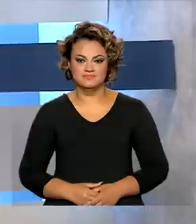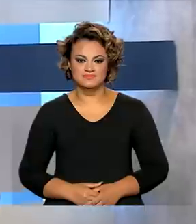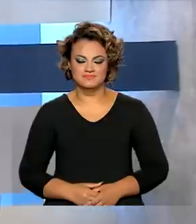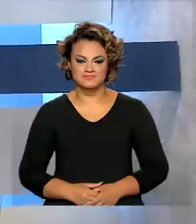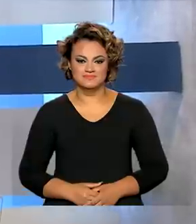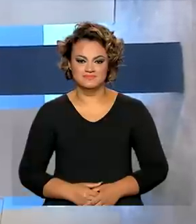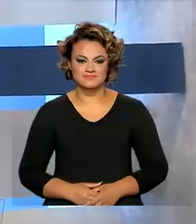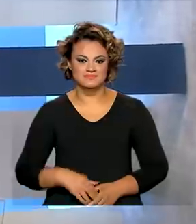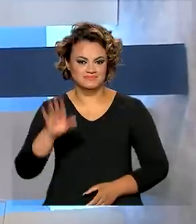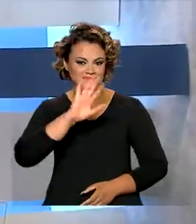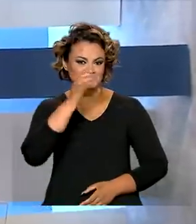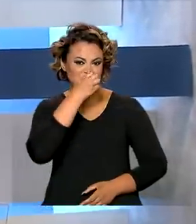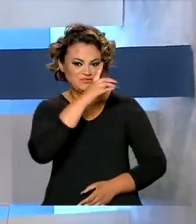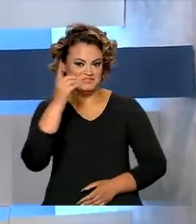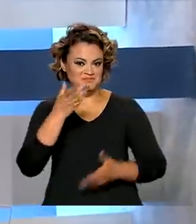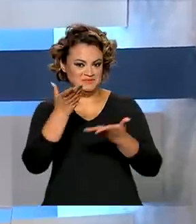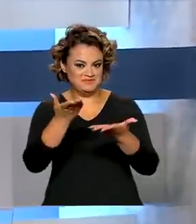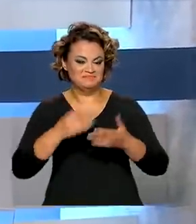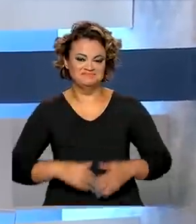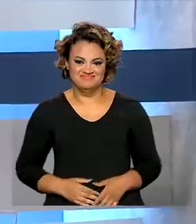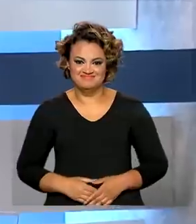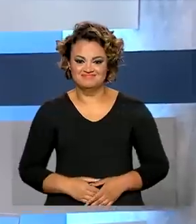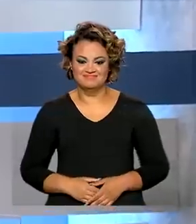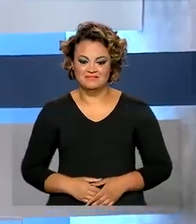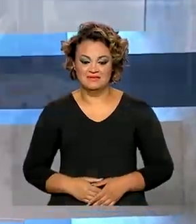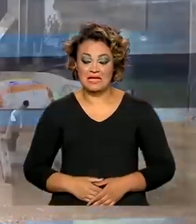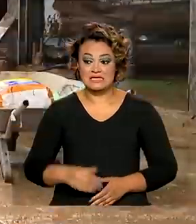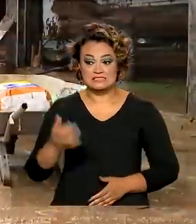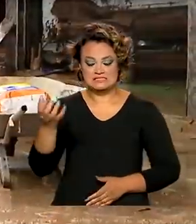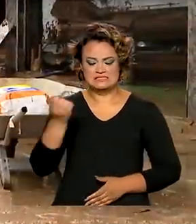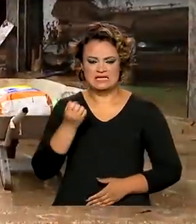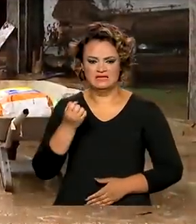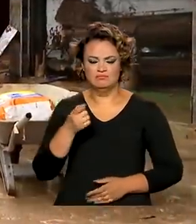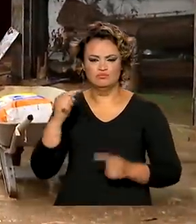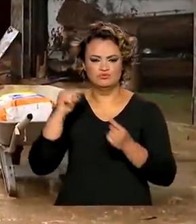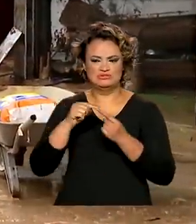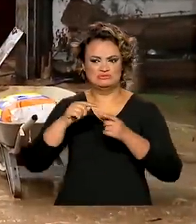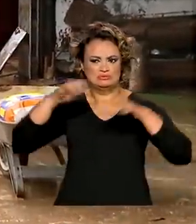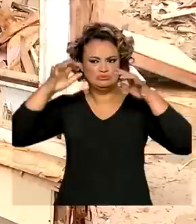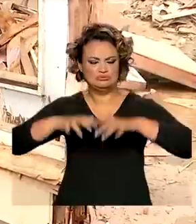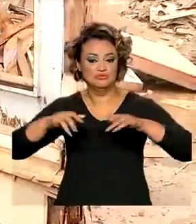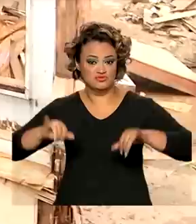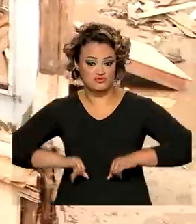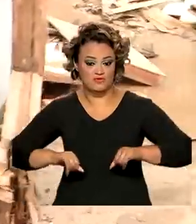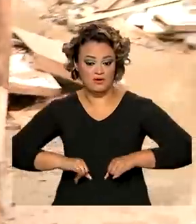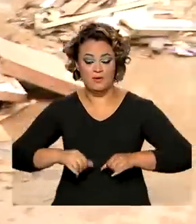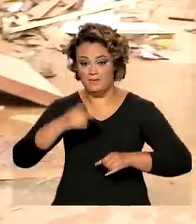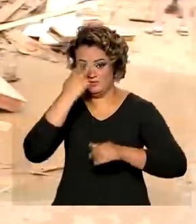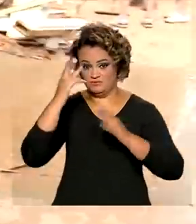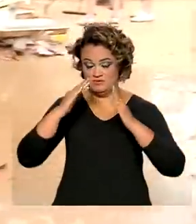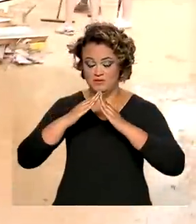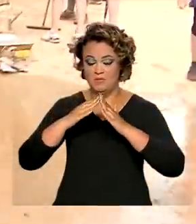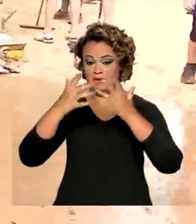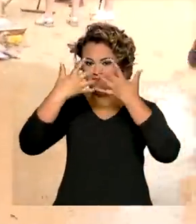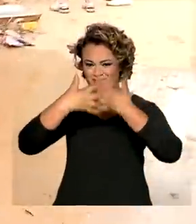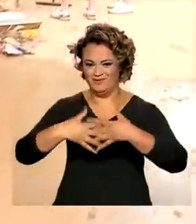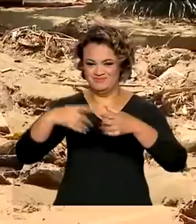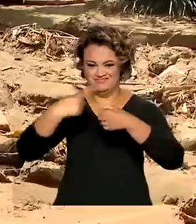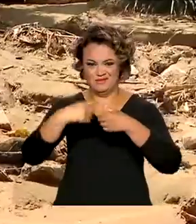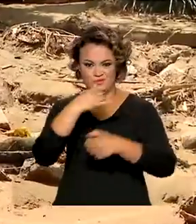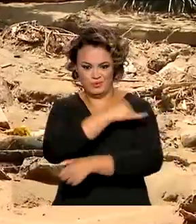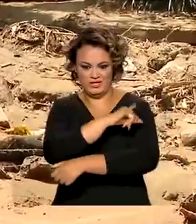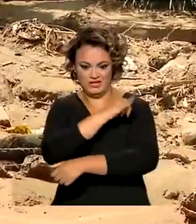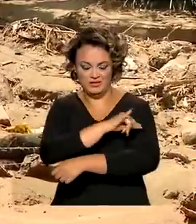Olá, bom dia pra você. Saque calamidade. Moradores de Petrópolis afetados pelas